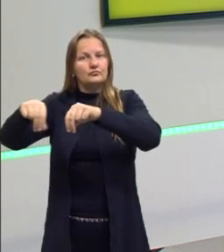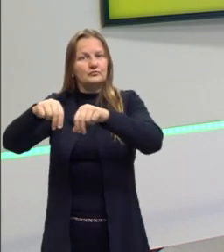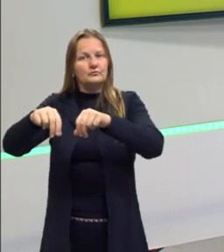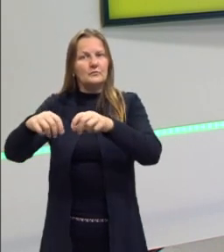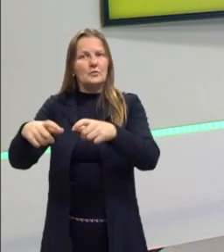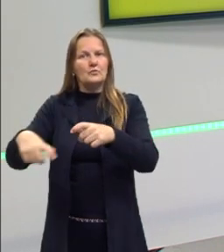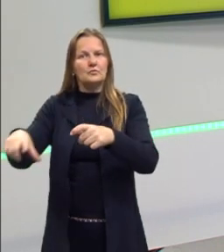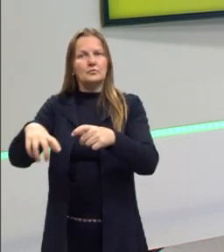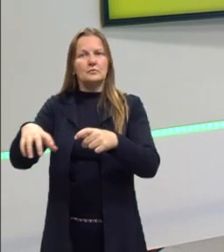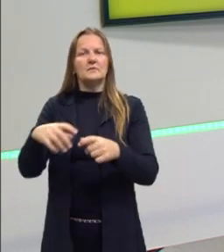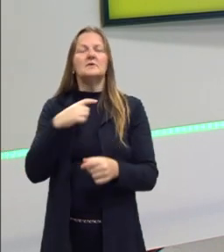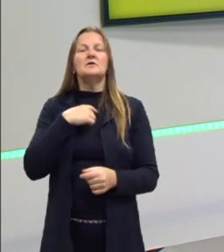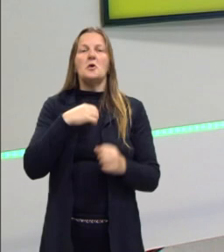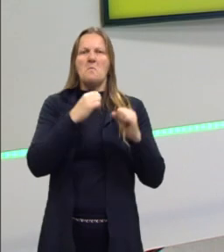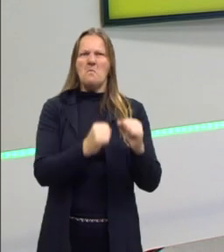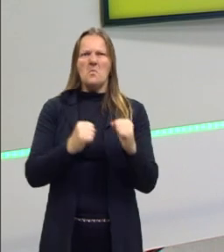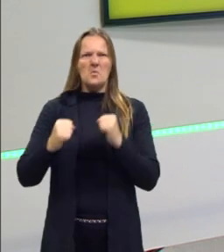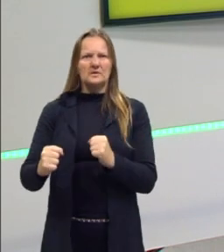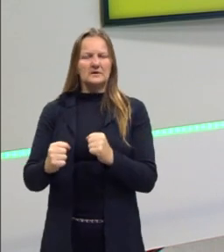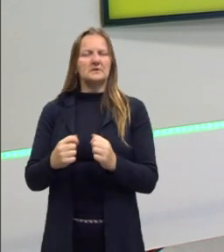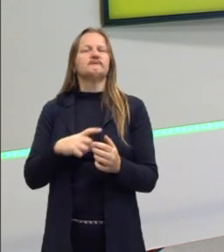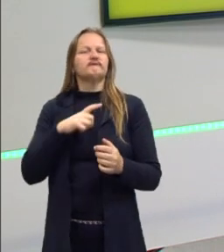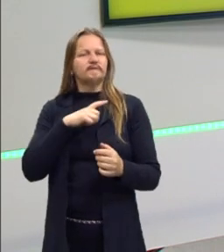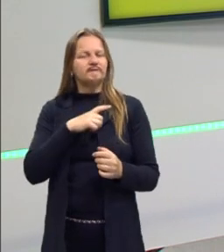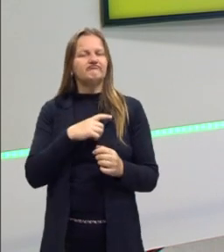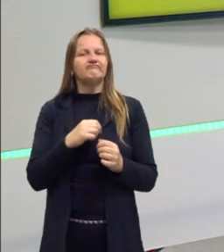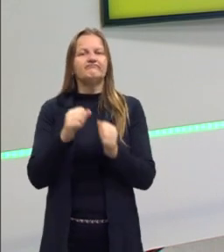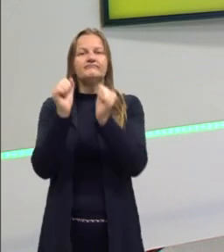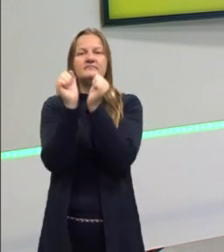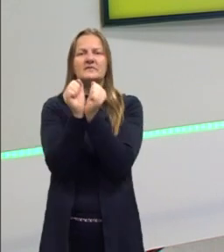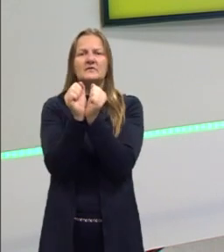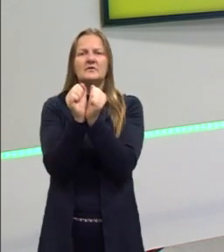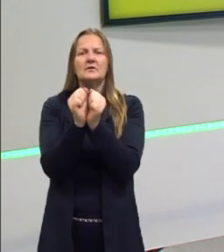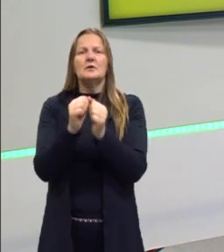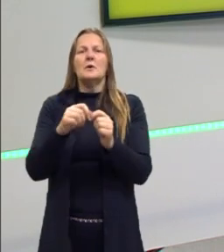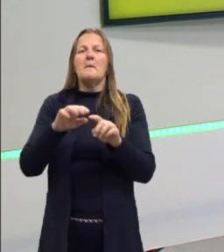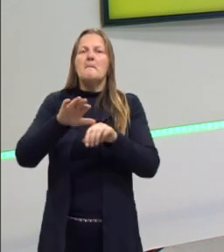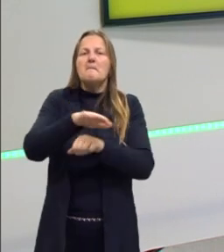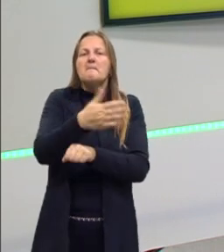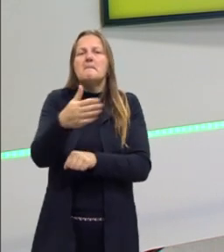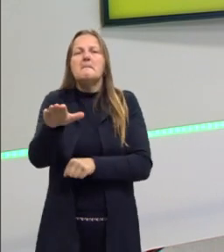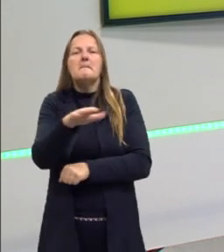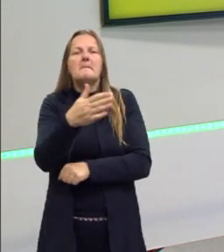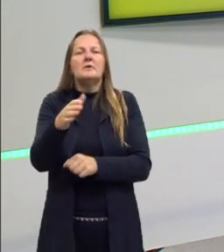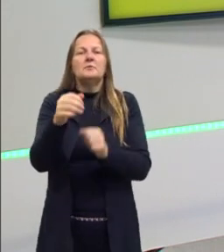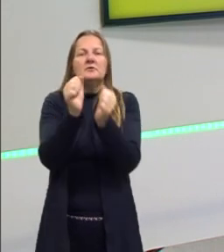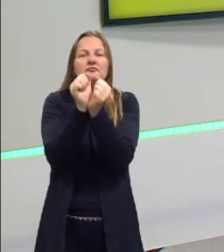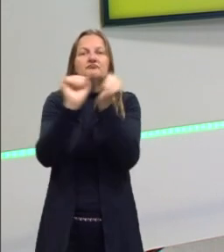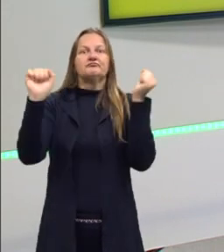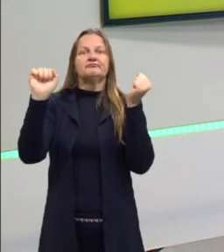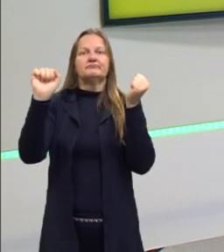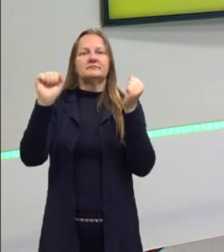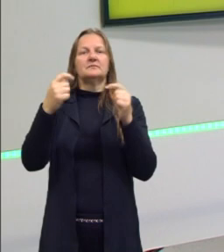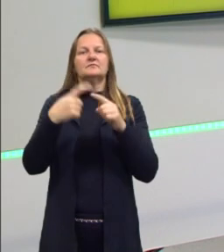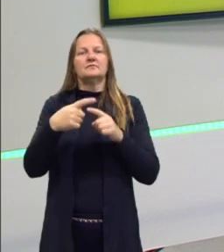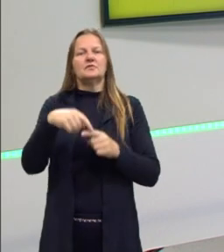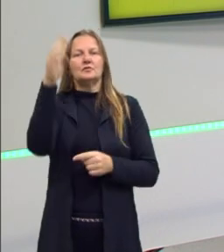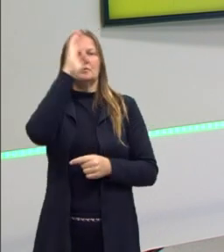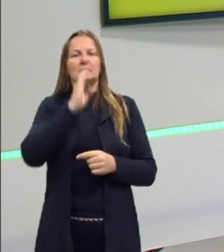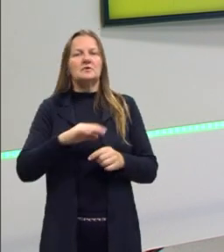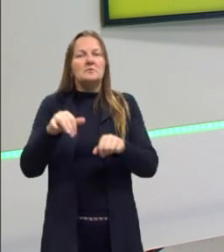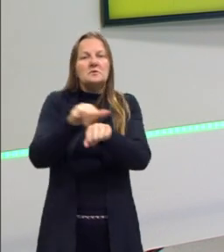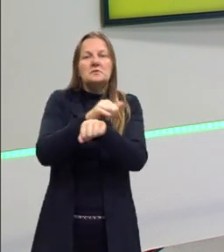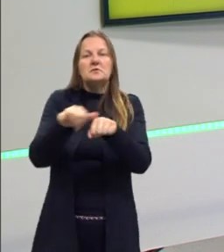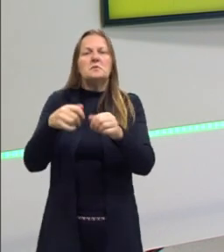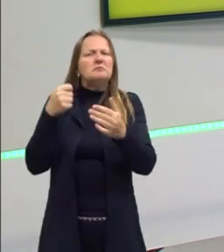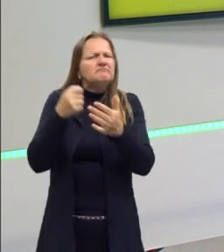os interesses dos poderosos. Então, a escravidão acabou sendo abolida mais ou menos dessa forma no Brasil, mas sempre com